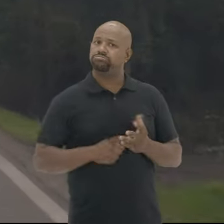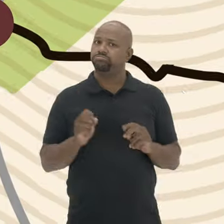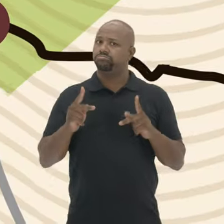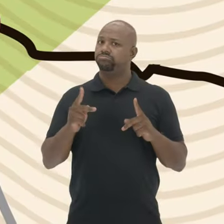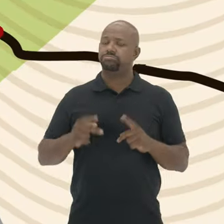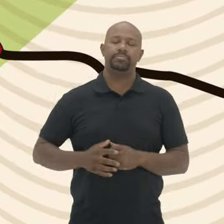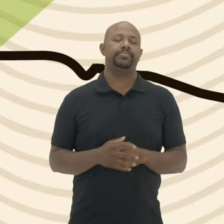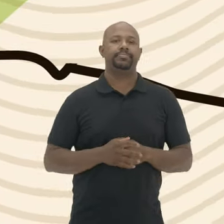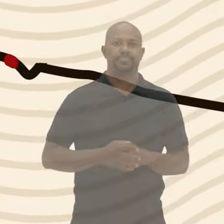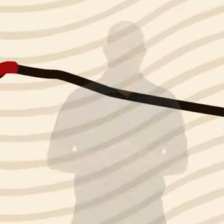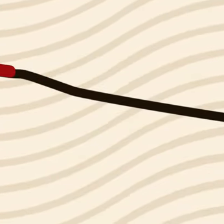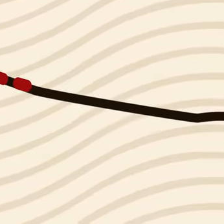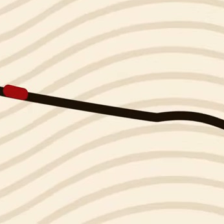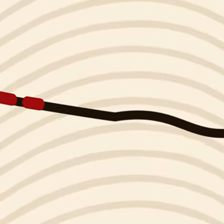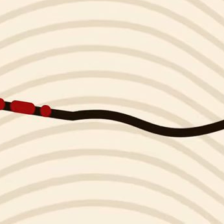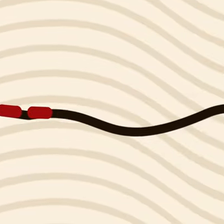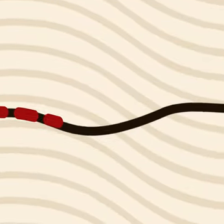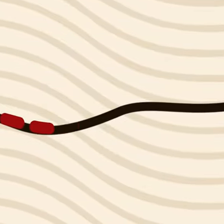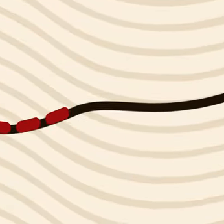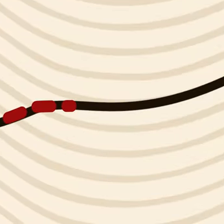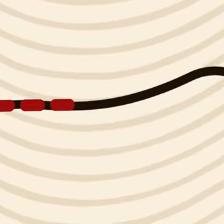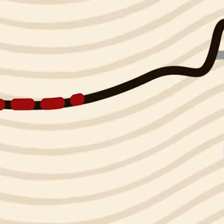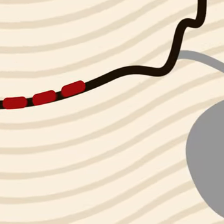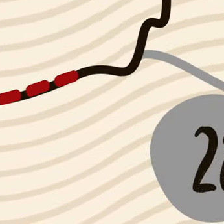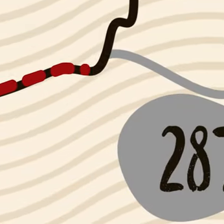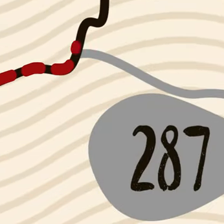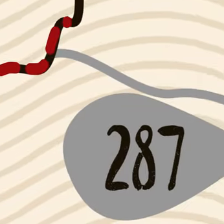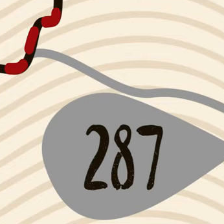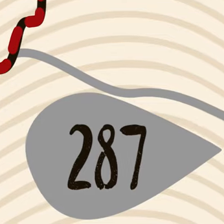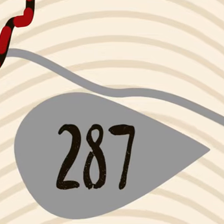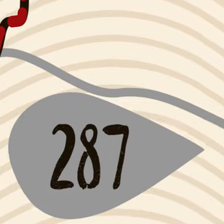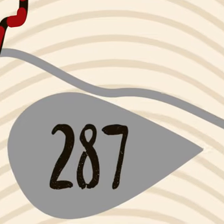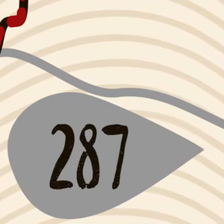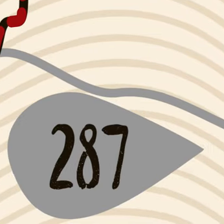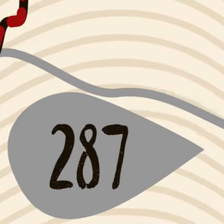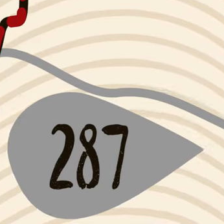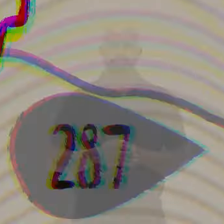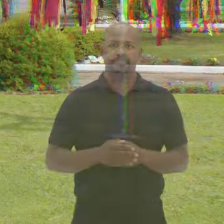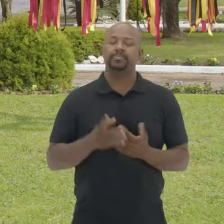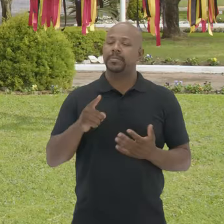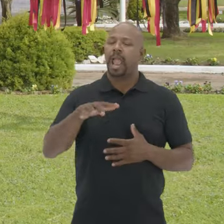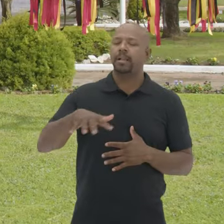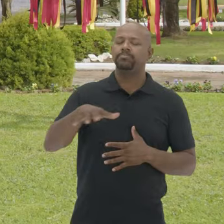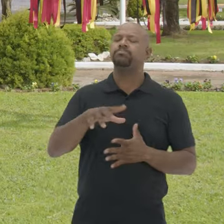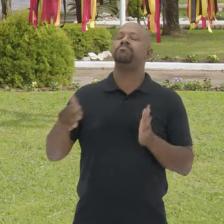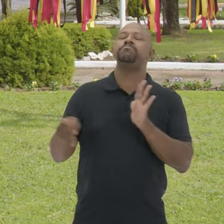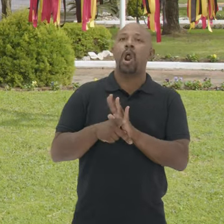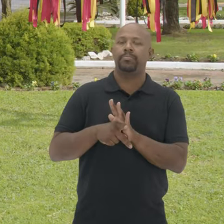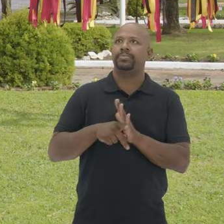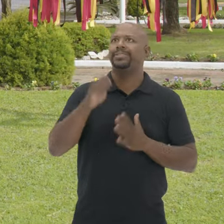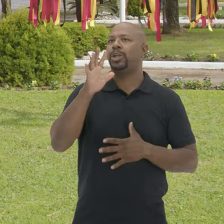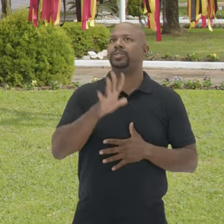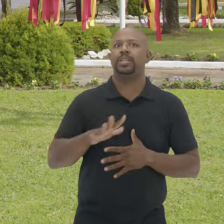A animação de um mapa com o trajeto sendo tracejado de Santa Maria até Agudo Manu fala para a câmera em uma praça com gramado Terço nacional